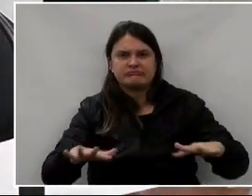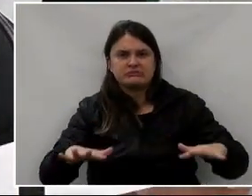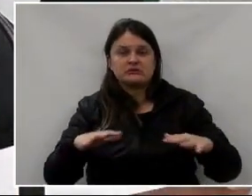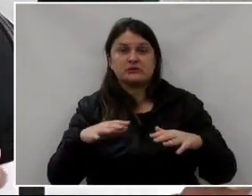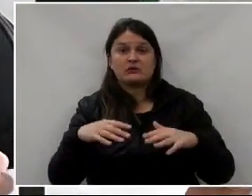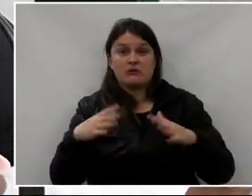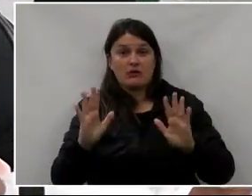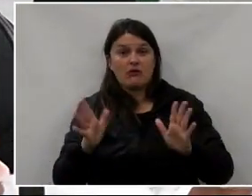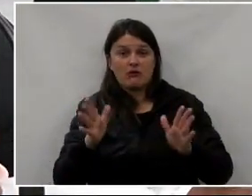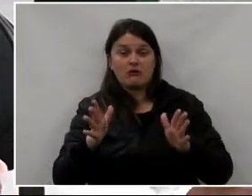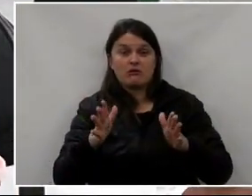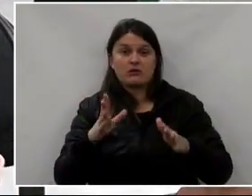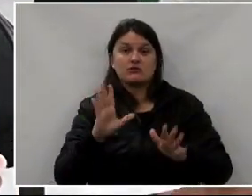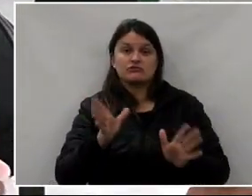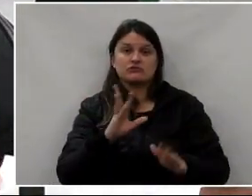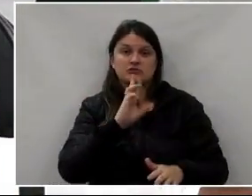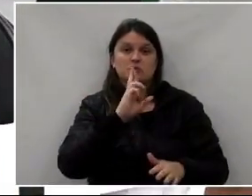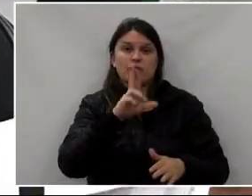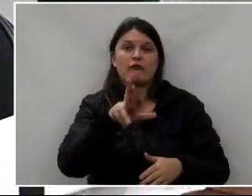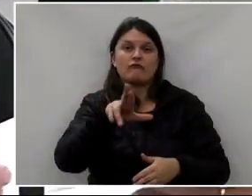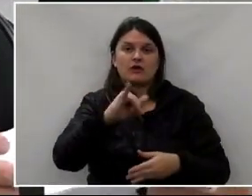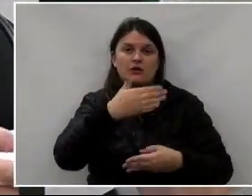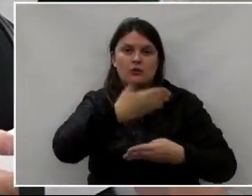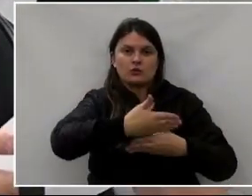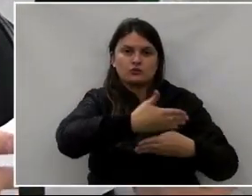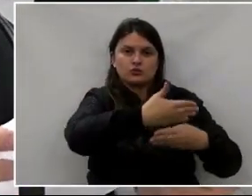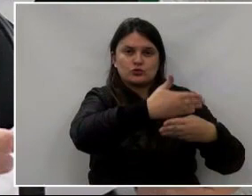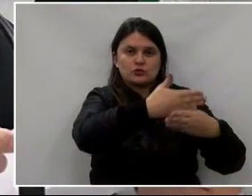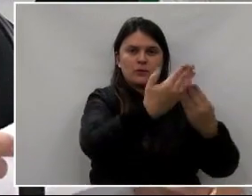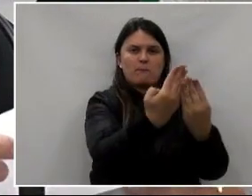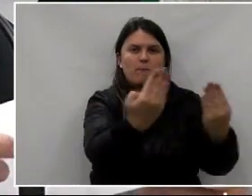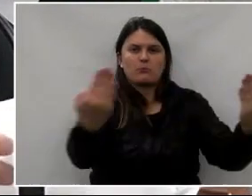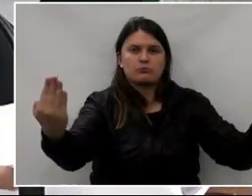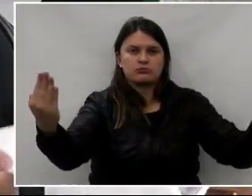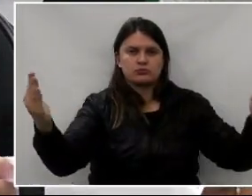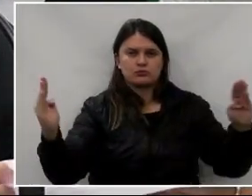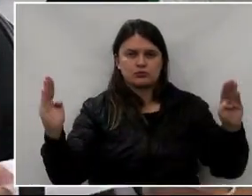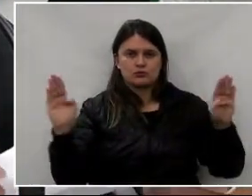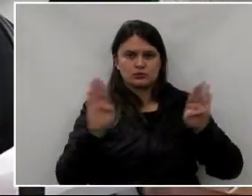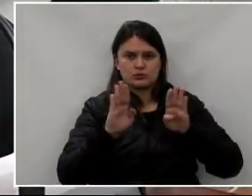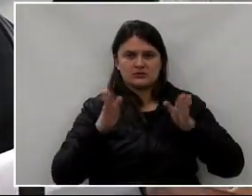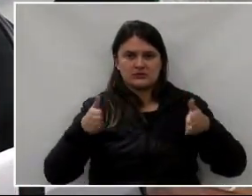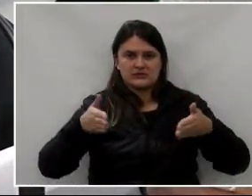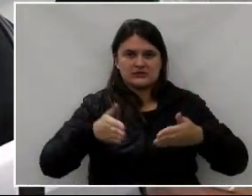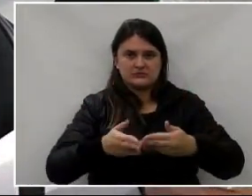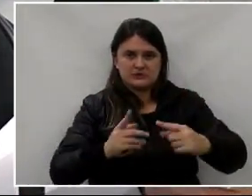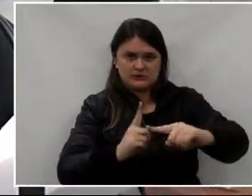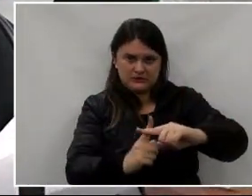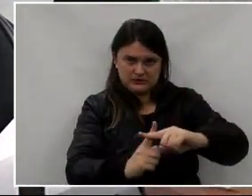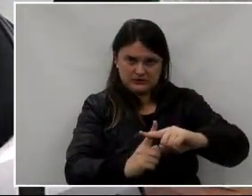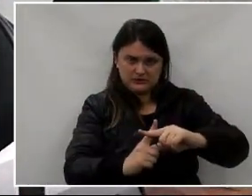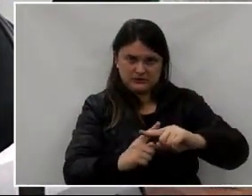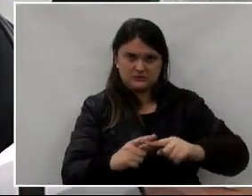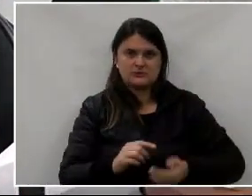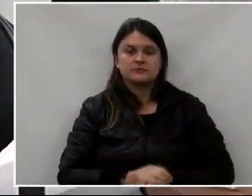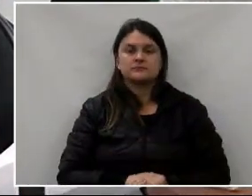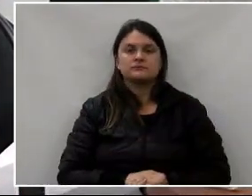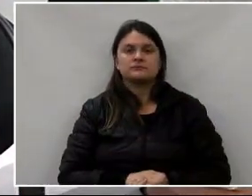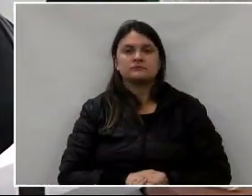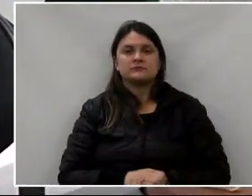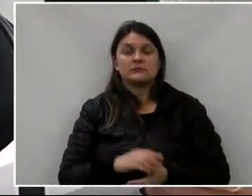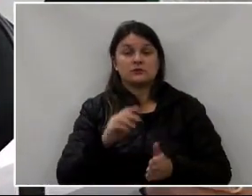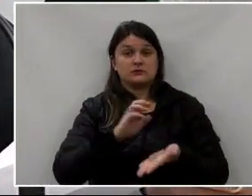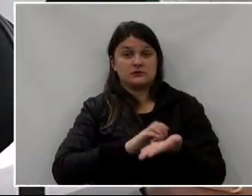porque recebemos essa positividade por parte do novo secretário, que, junto com toda a sua equipe,